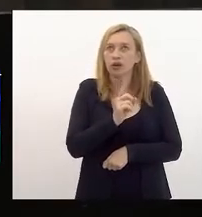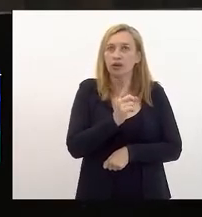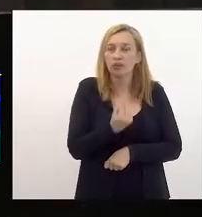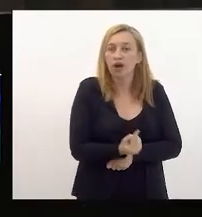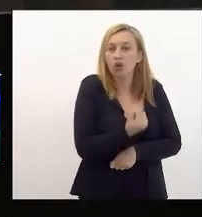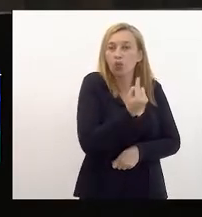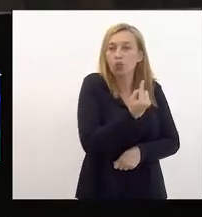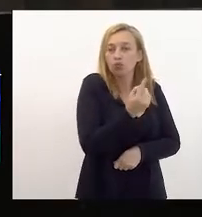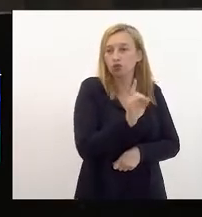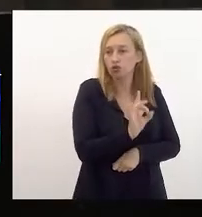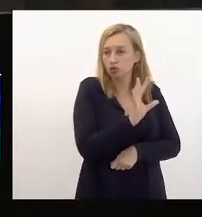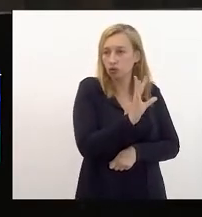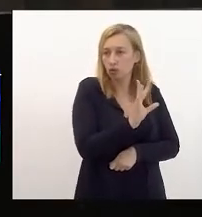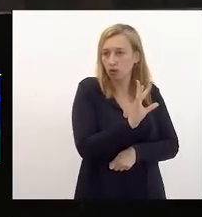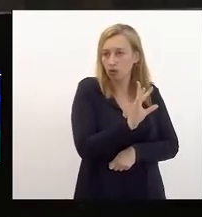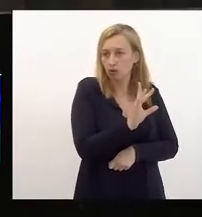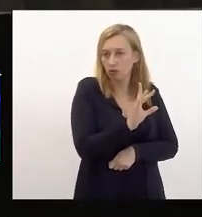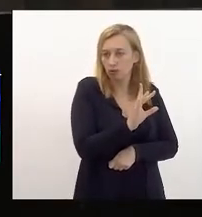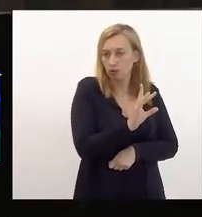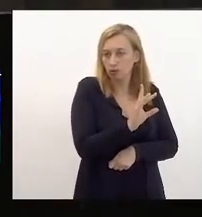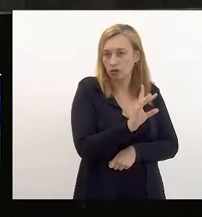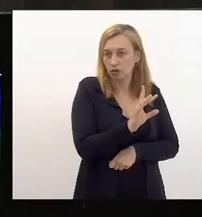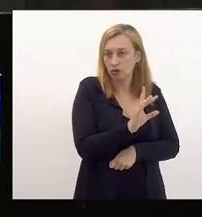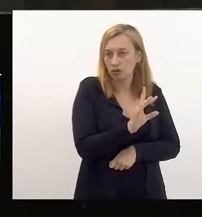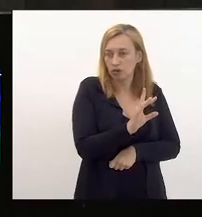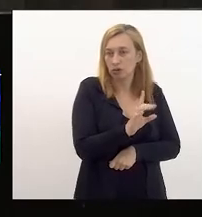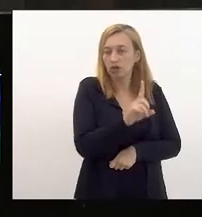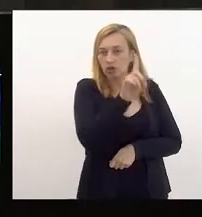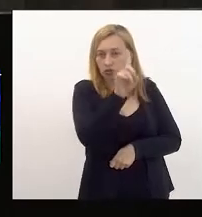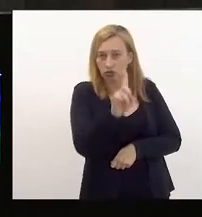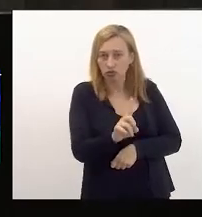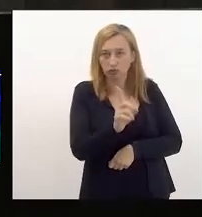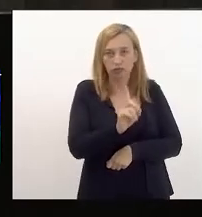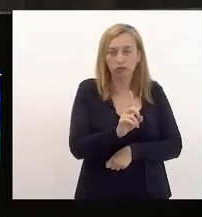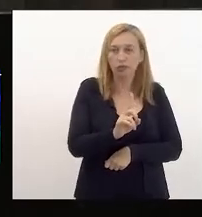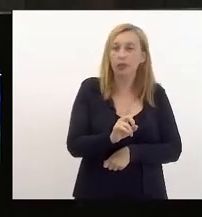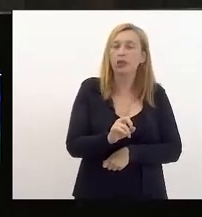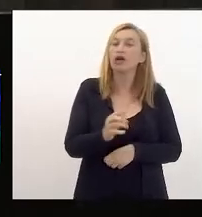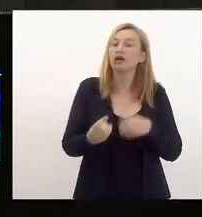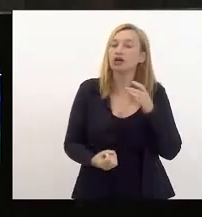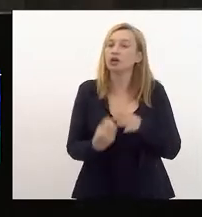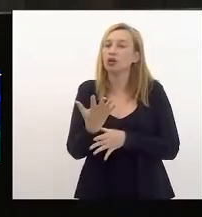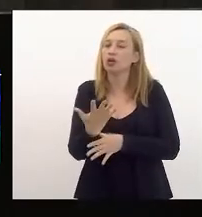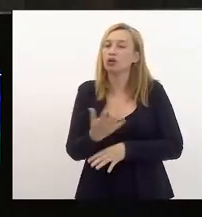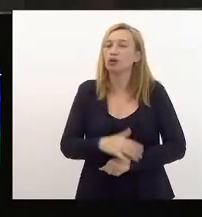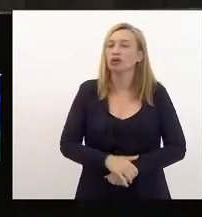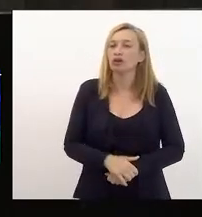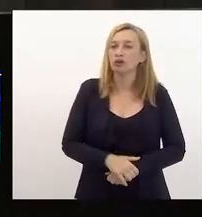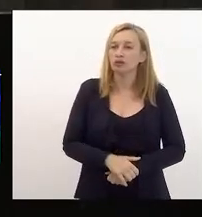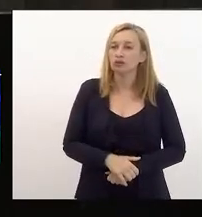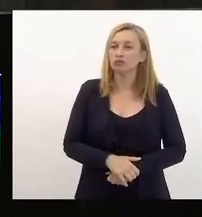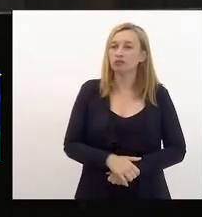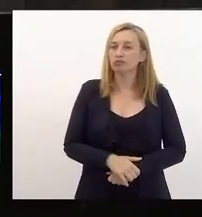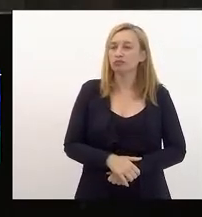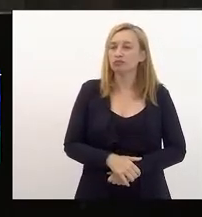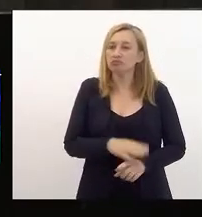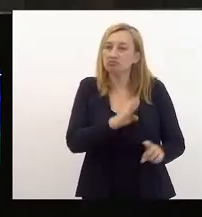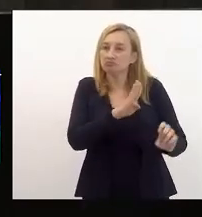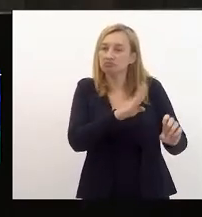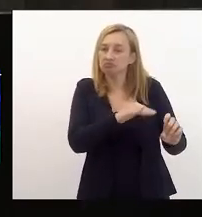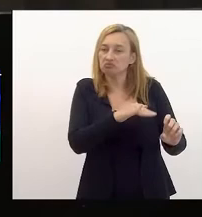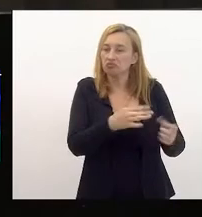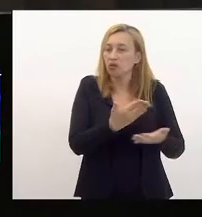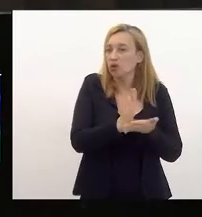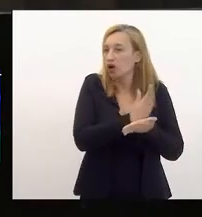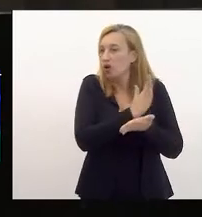frente à garantia do bem-estar social e à garantia dos direitos. Criou-se um mito por